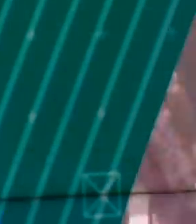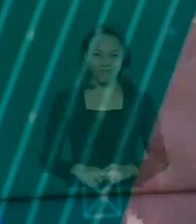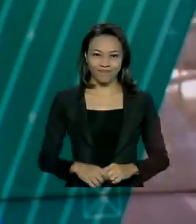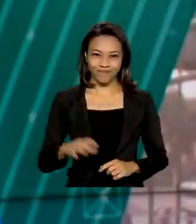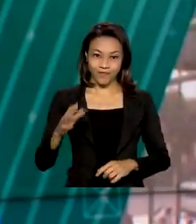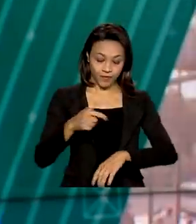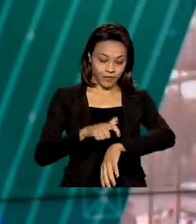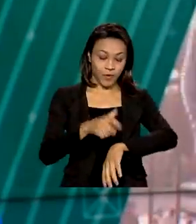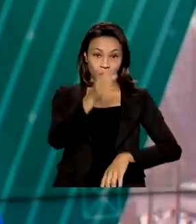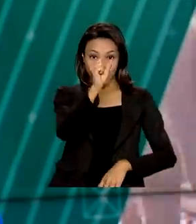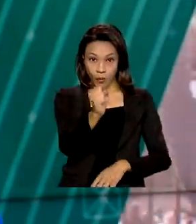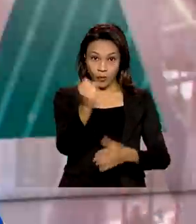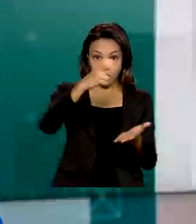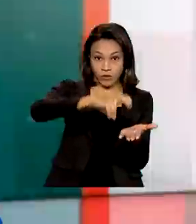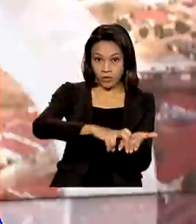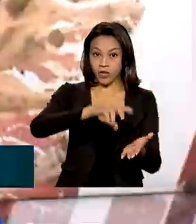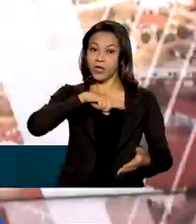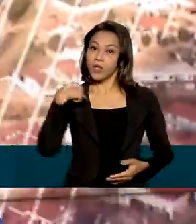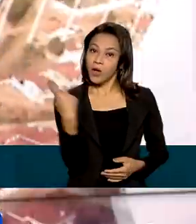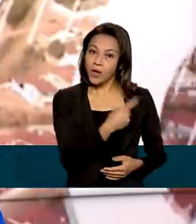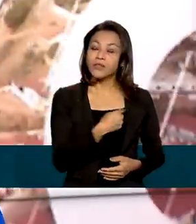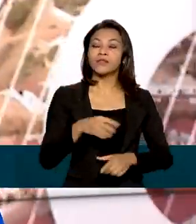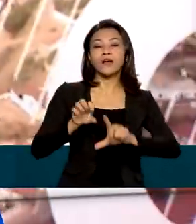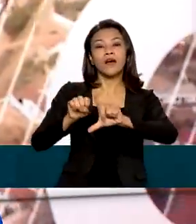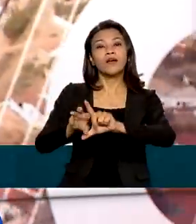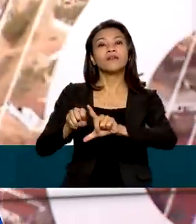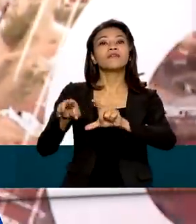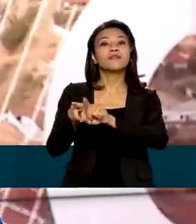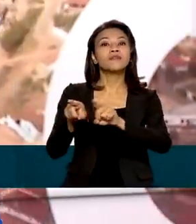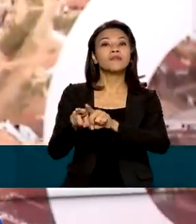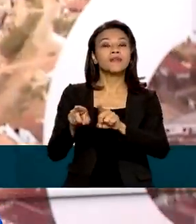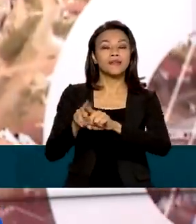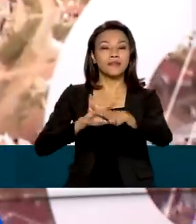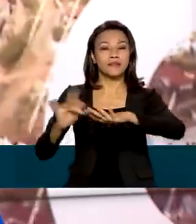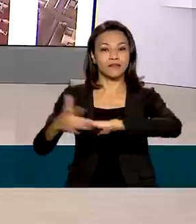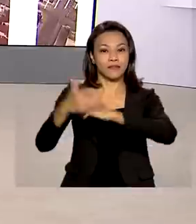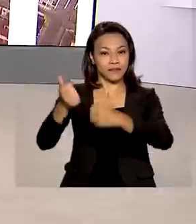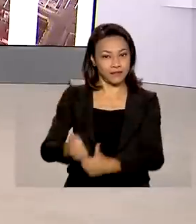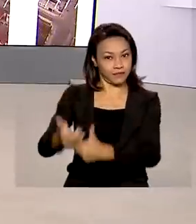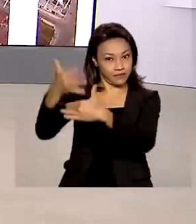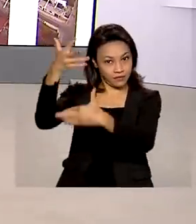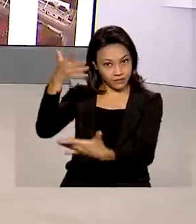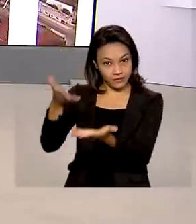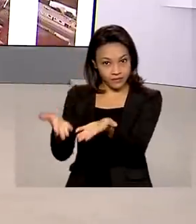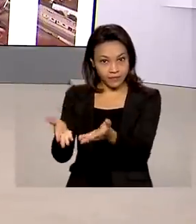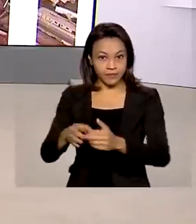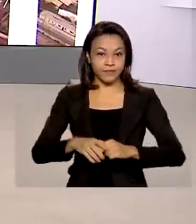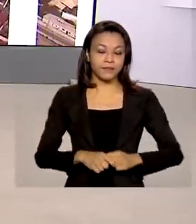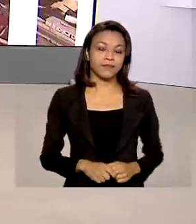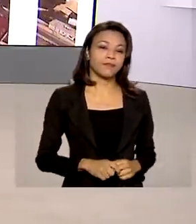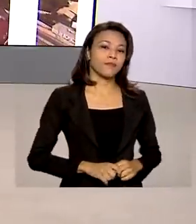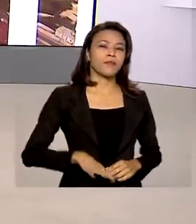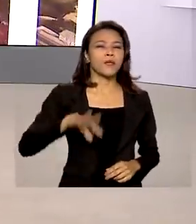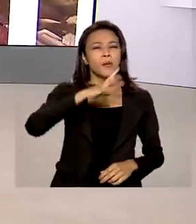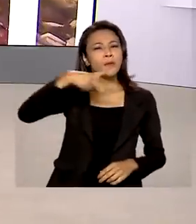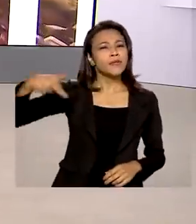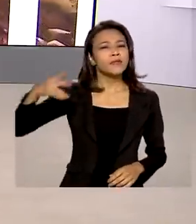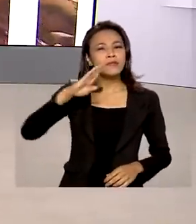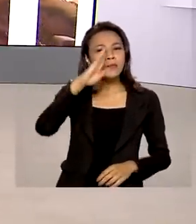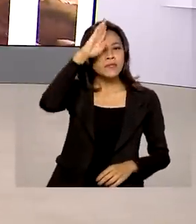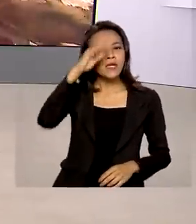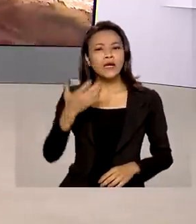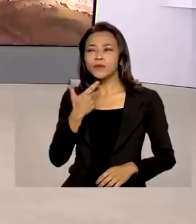Oito horas da manhã, nós estamos ao vivo também pelas redes sociais. O presidente Jair Bolsonaro